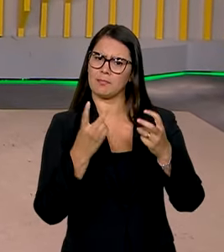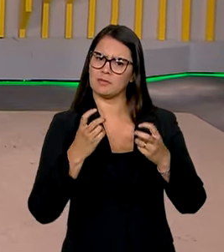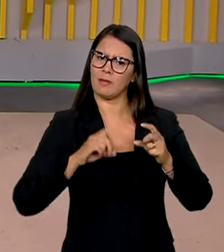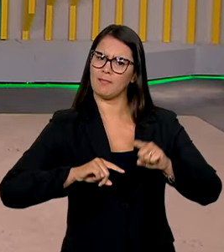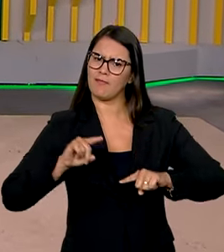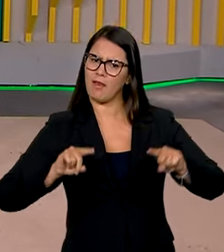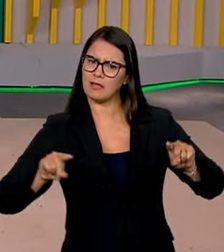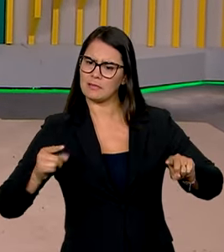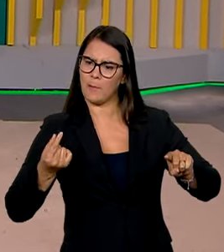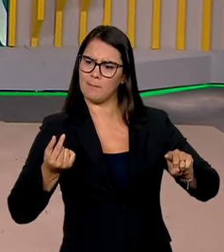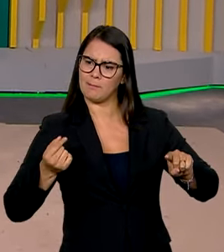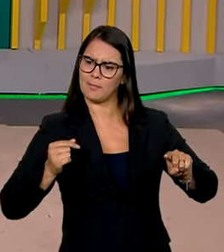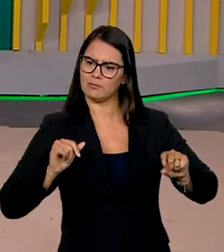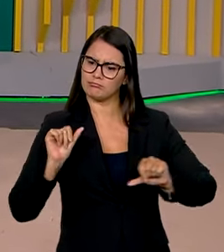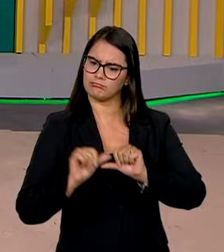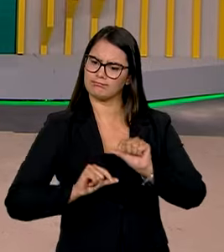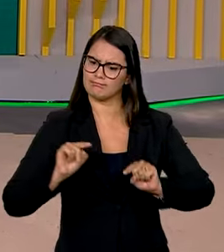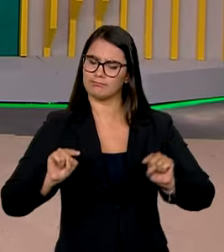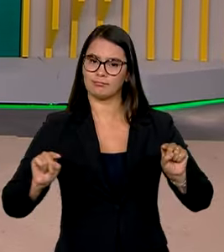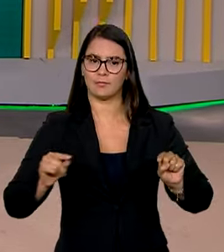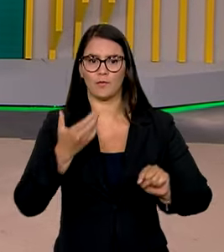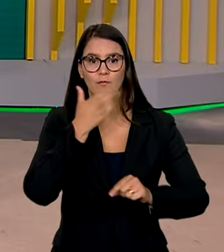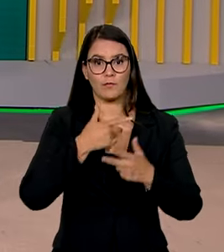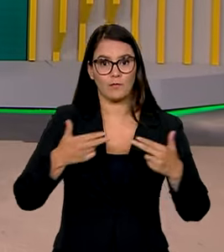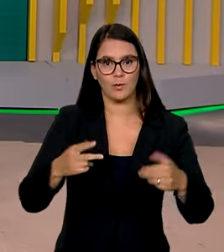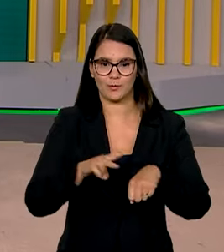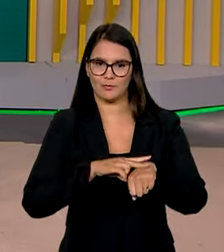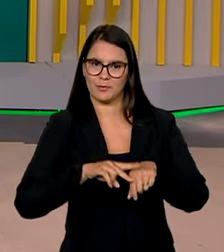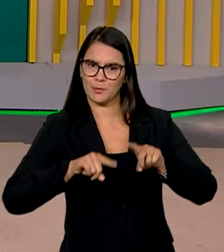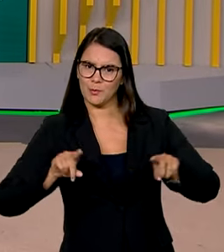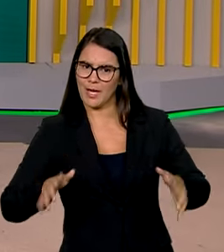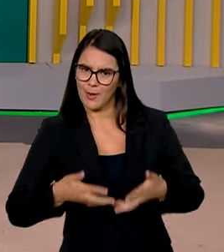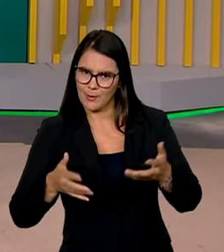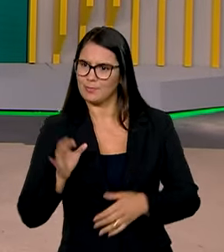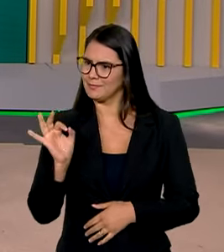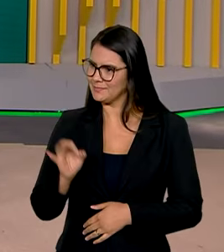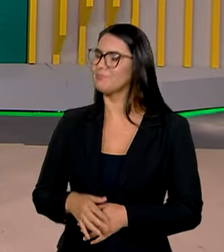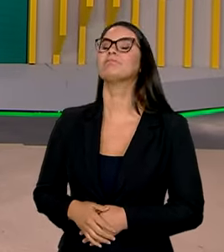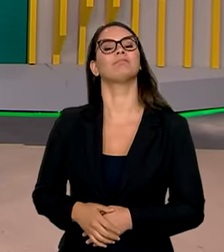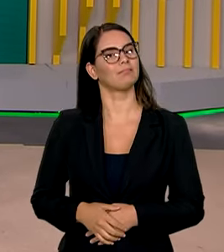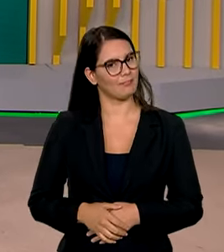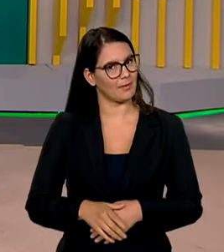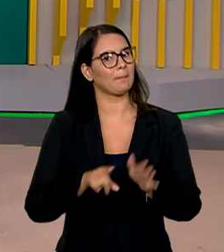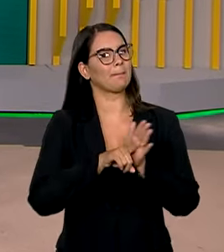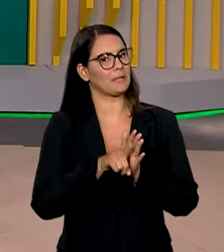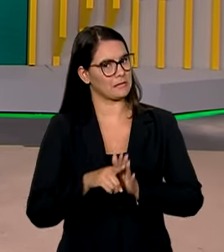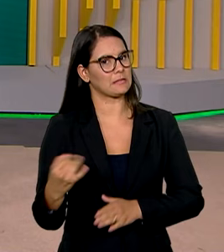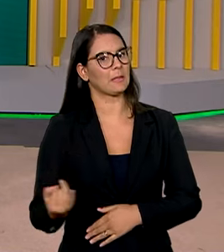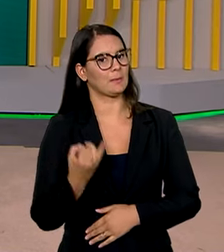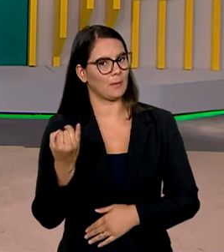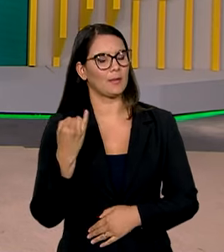grande nos preços de frutas, verduras e legumes, não é? É verdade, Roberto. Por isso que é bom a gente sempre pesquisar os preços.